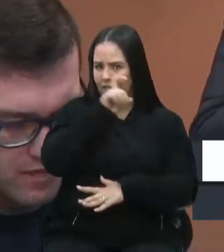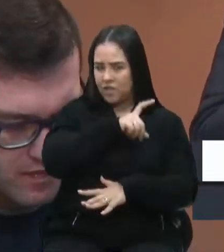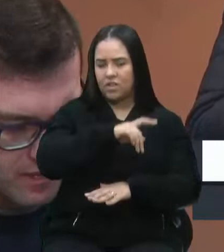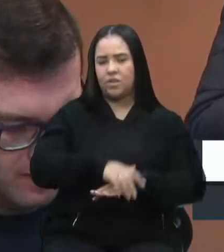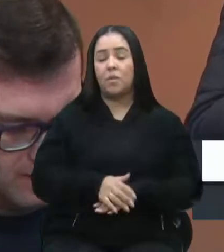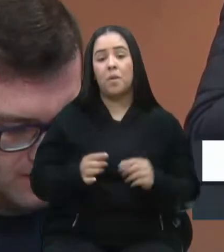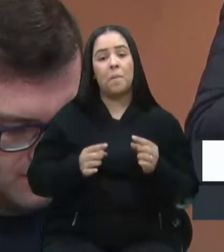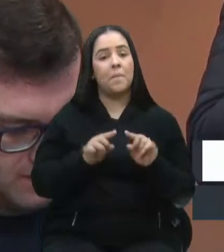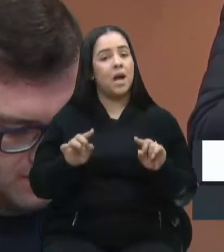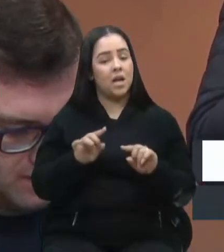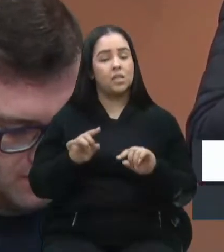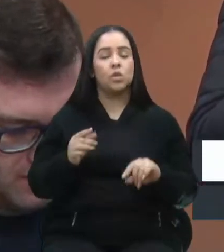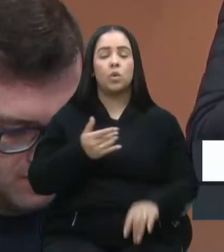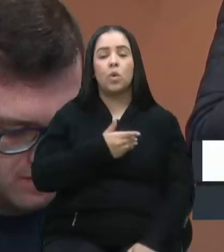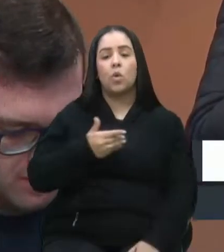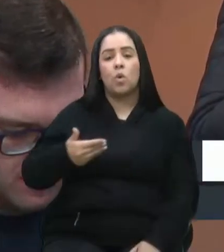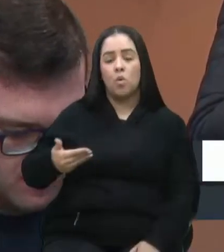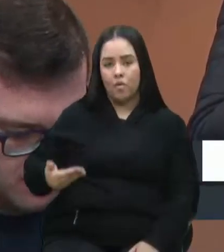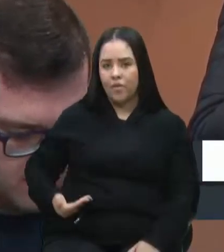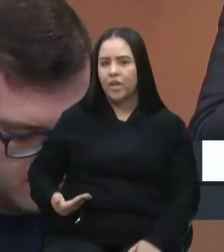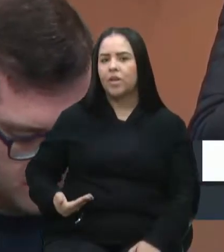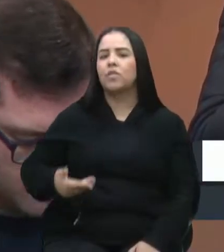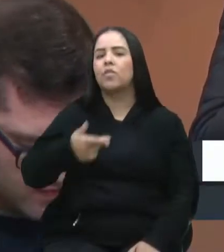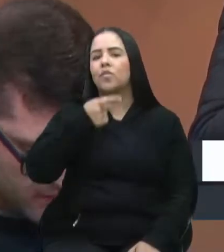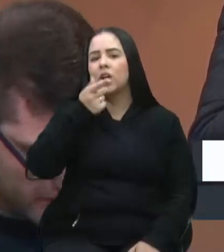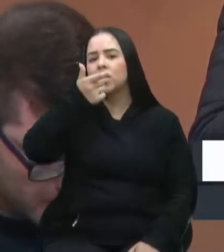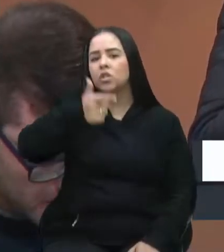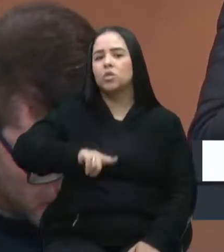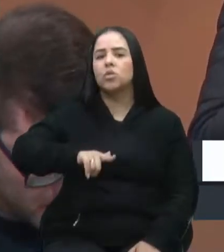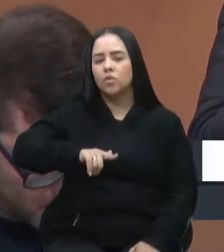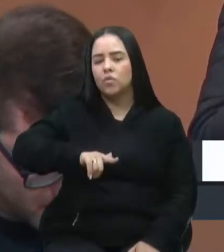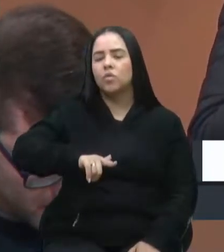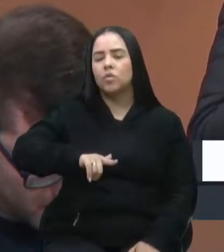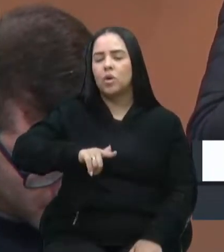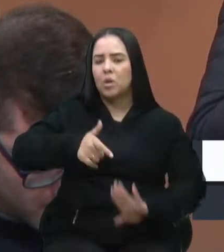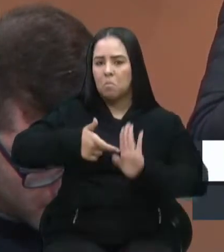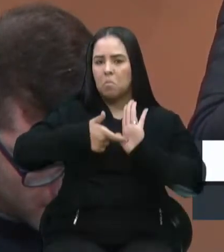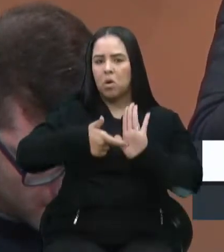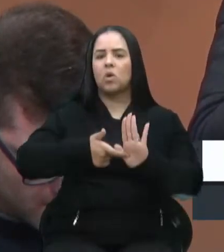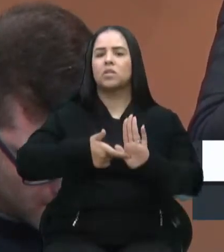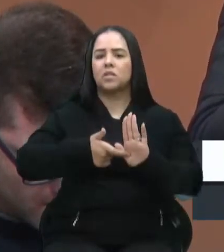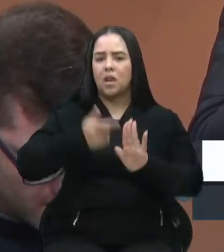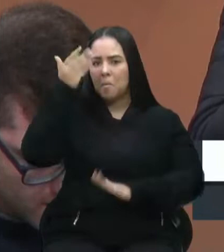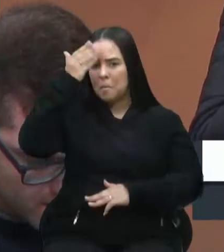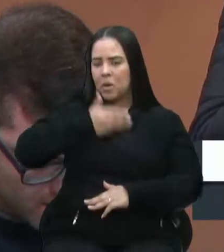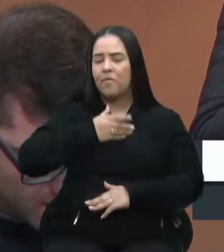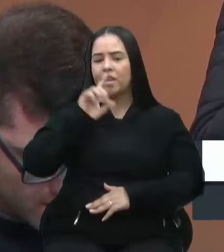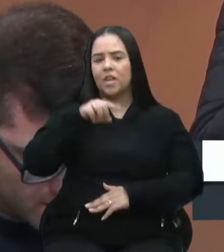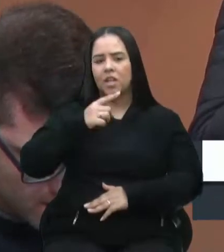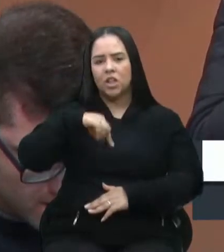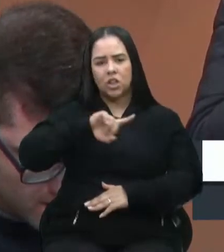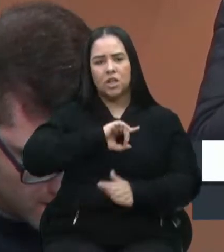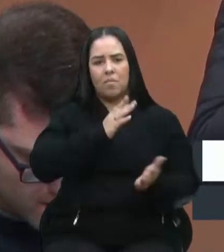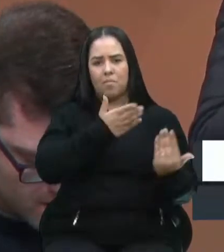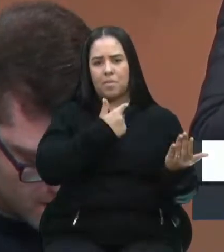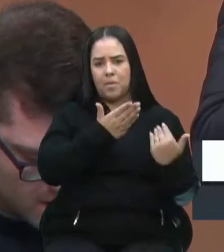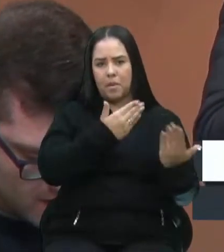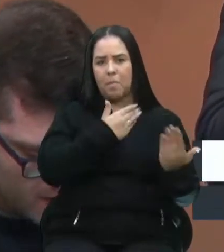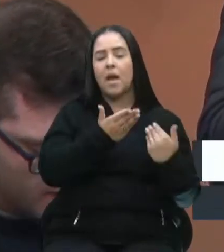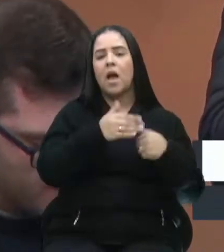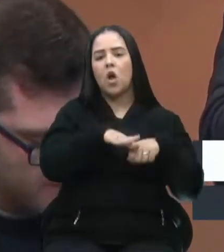Tati, mais uma vez, reitera que é feito de diálogo. É feito de conversa, é feito de